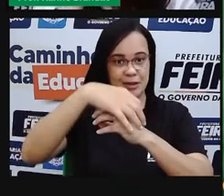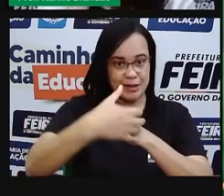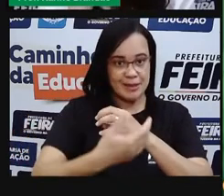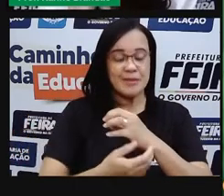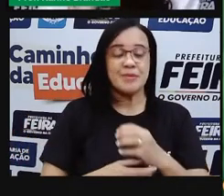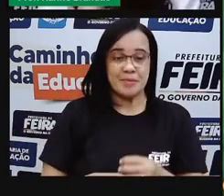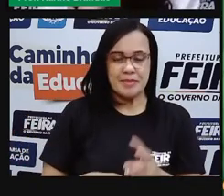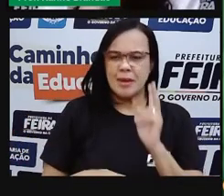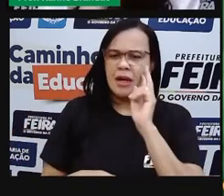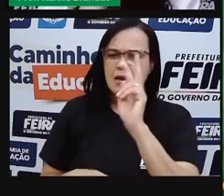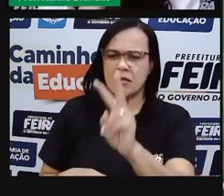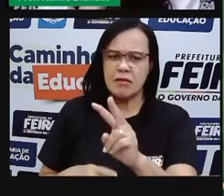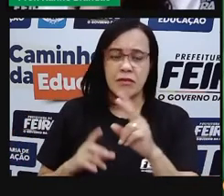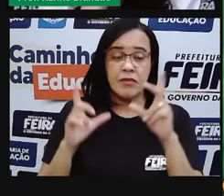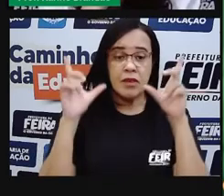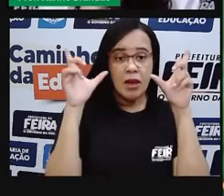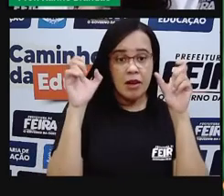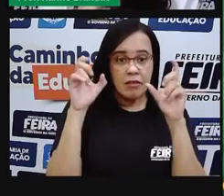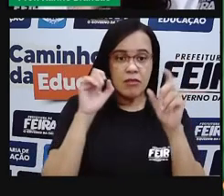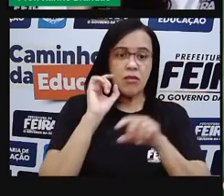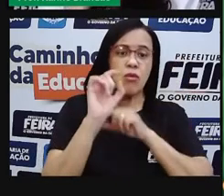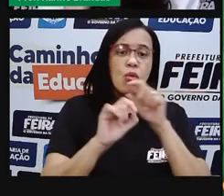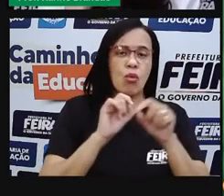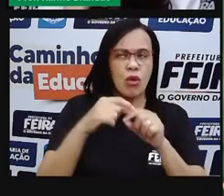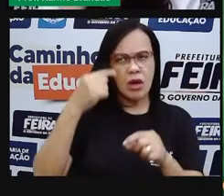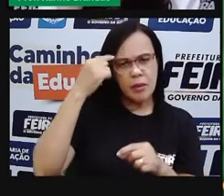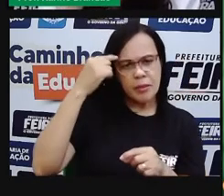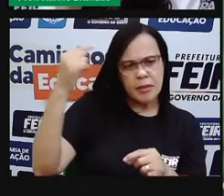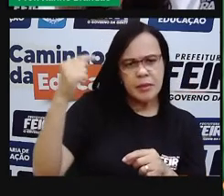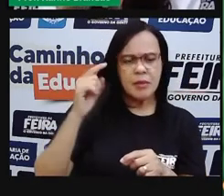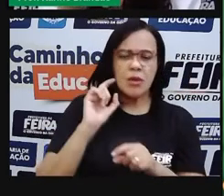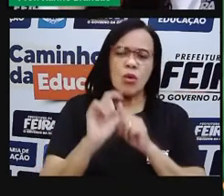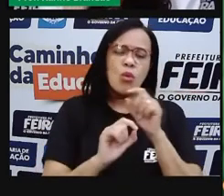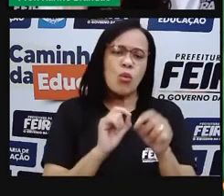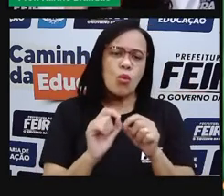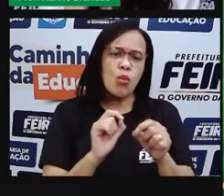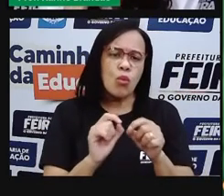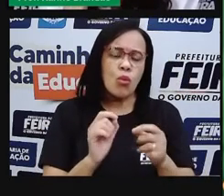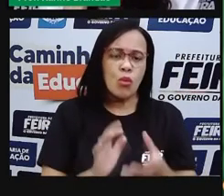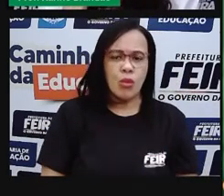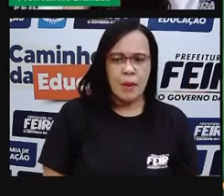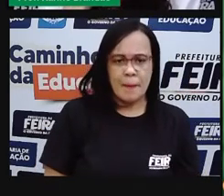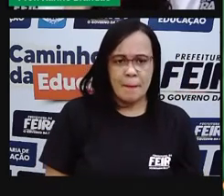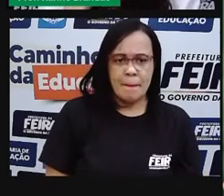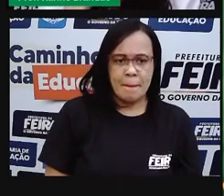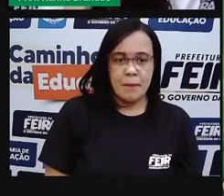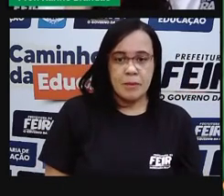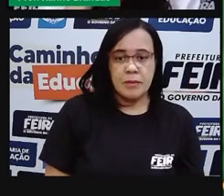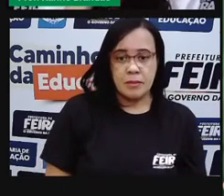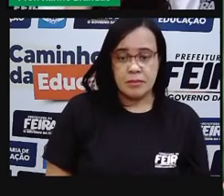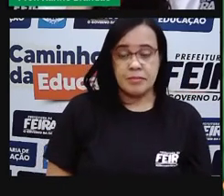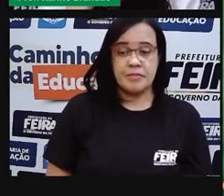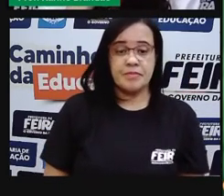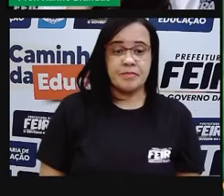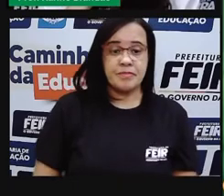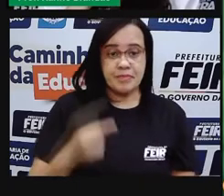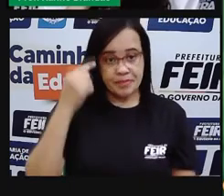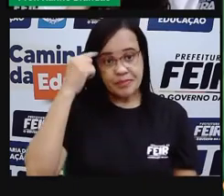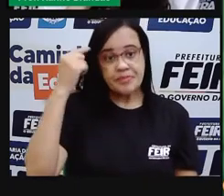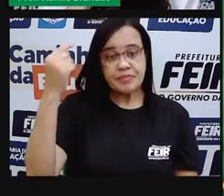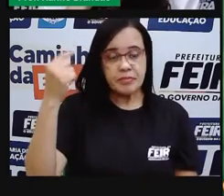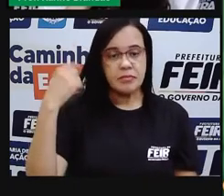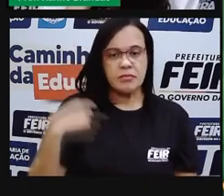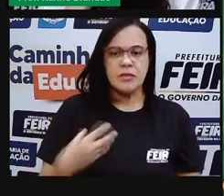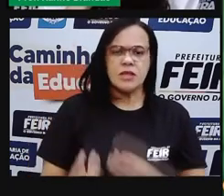gráfico pra gente pensar um pouquinho, entender as proporções, e pensar um pouquinho sobre o